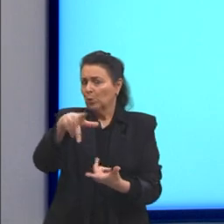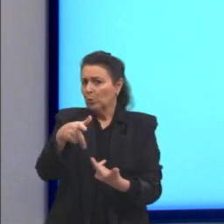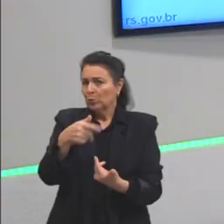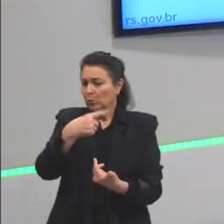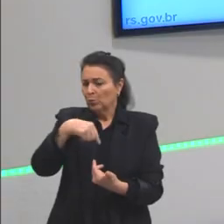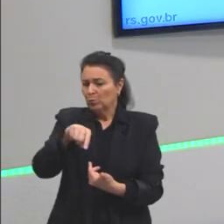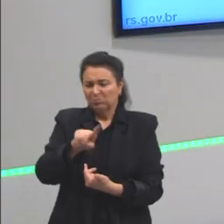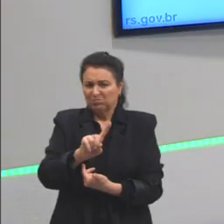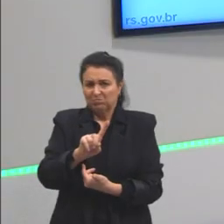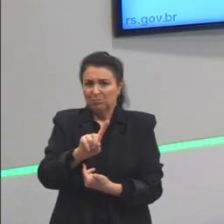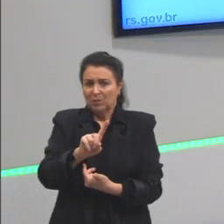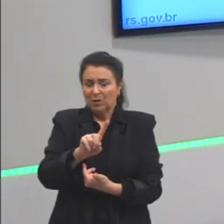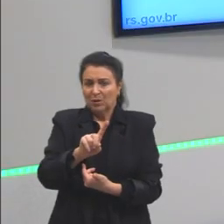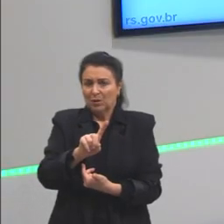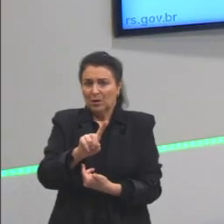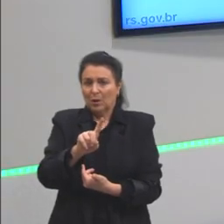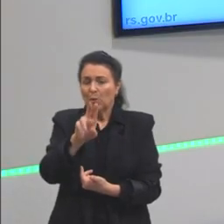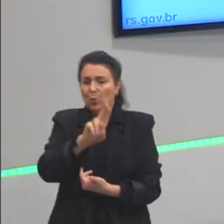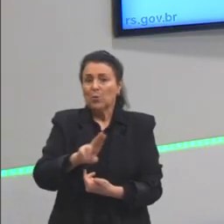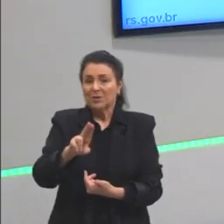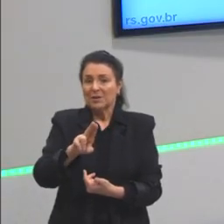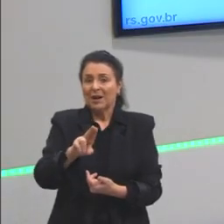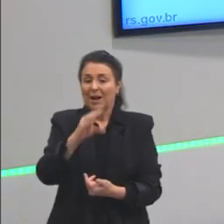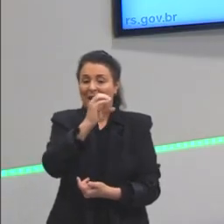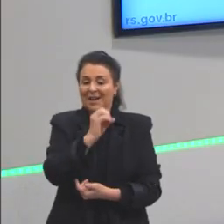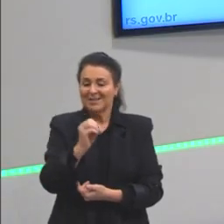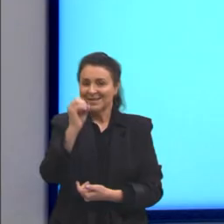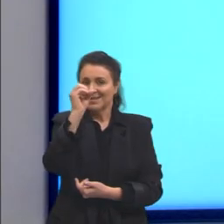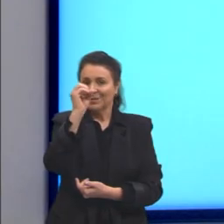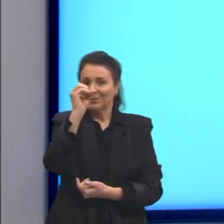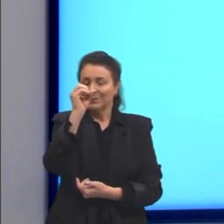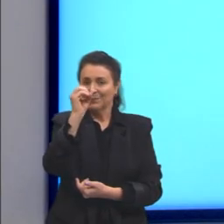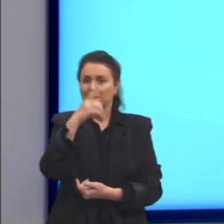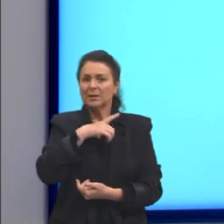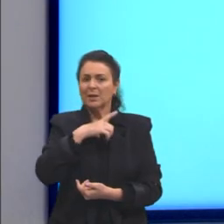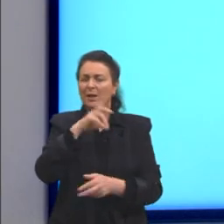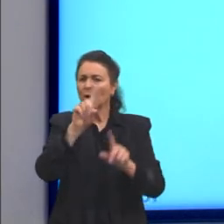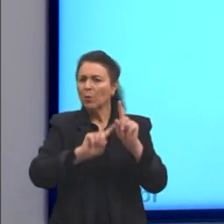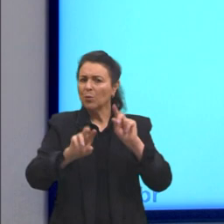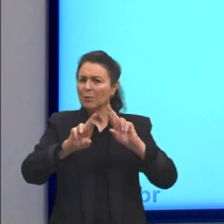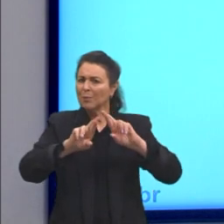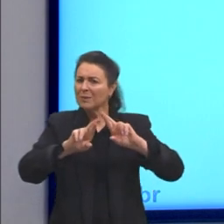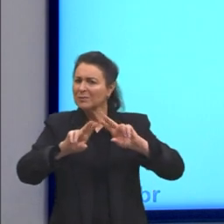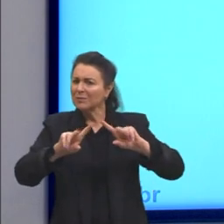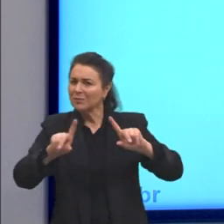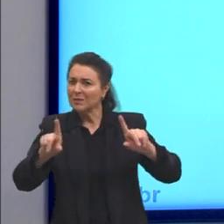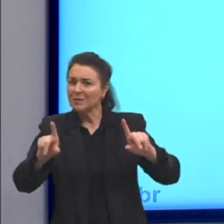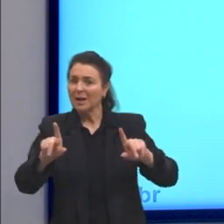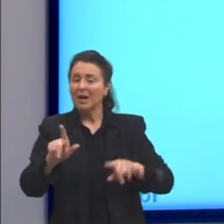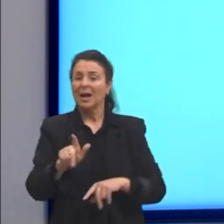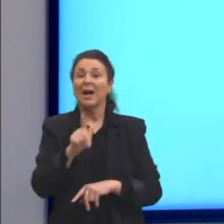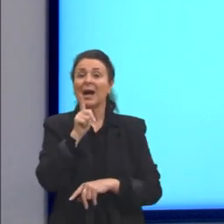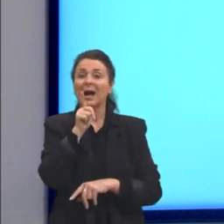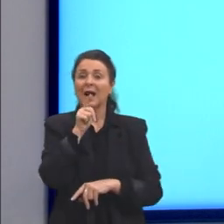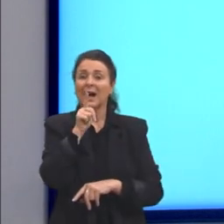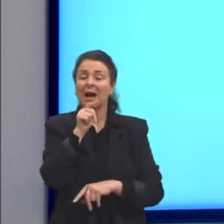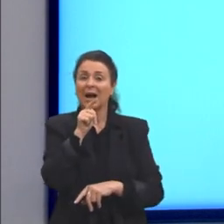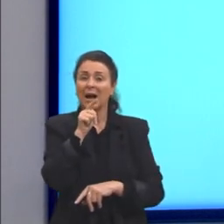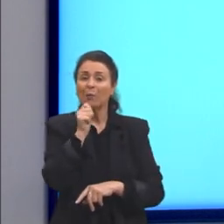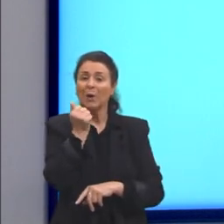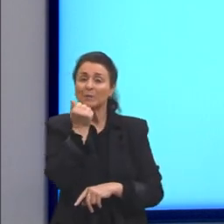utiliza a Celsius. Então, aqui a gente tem algumas diferencinhas. A água congela em